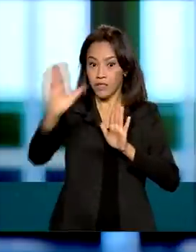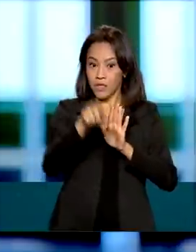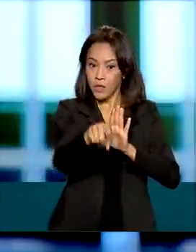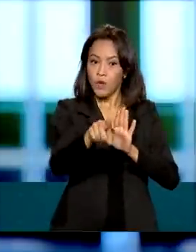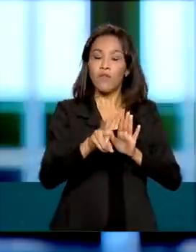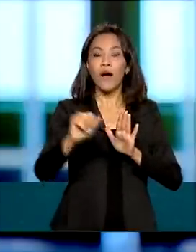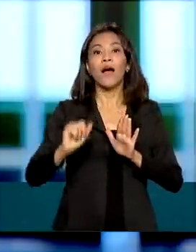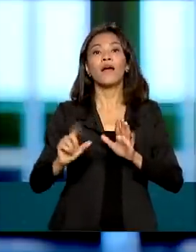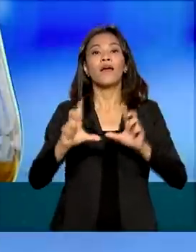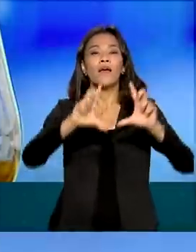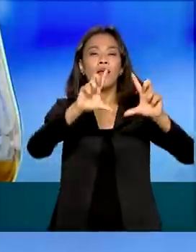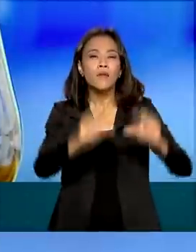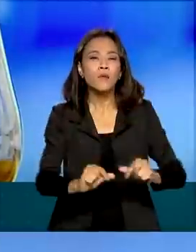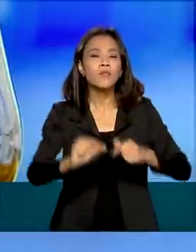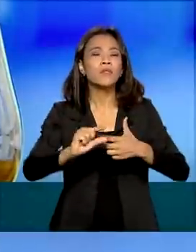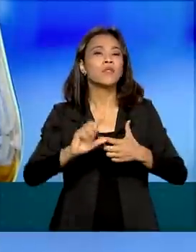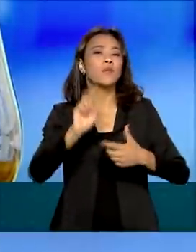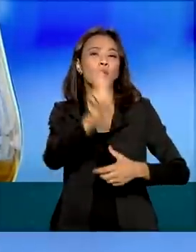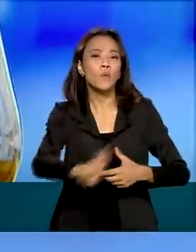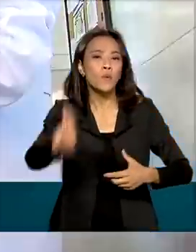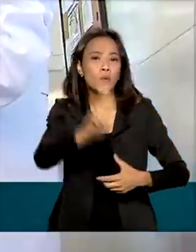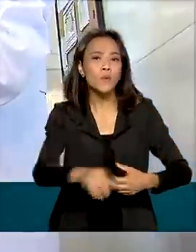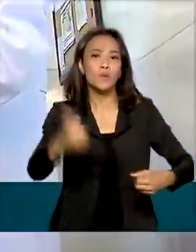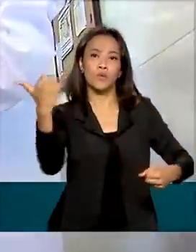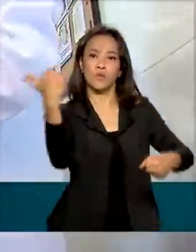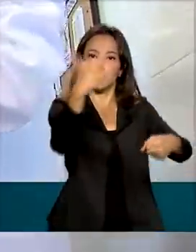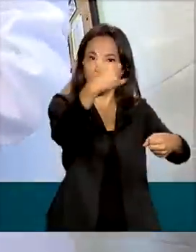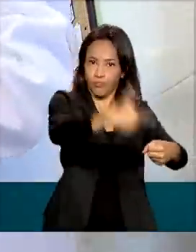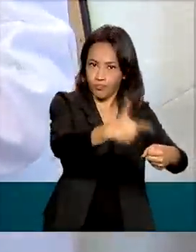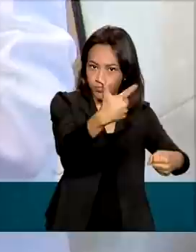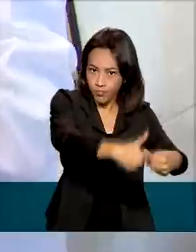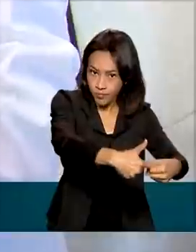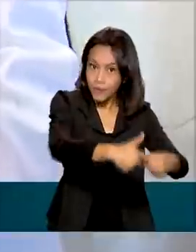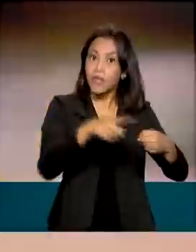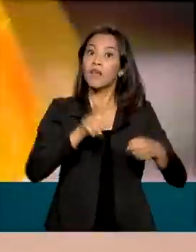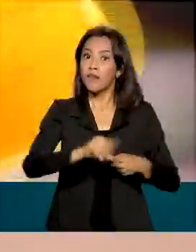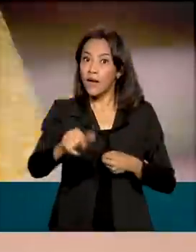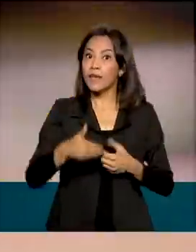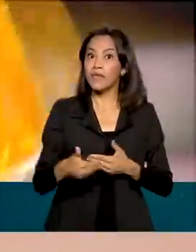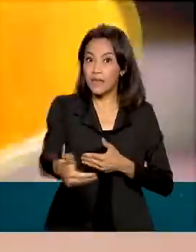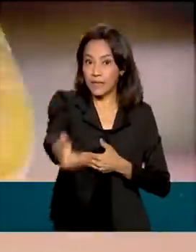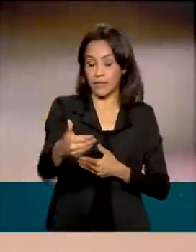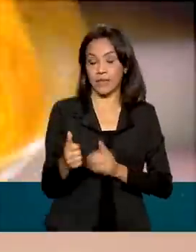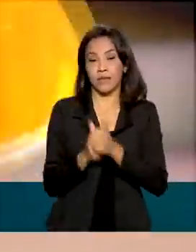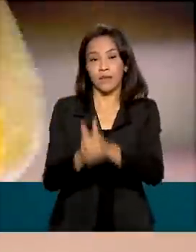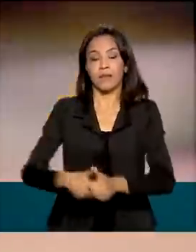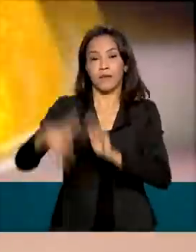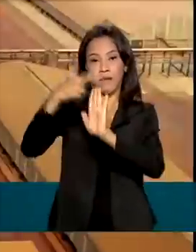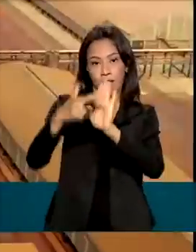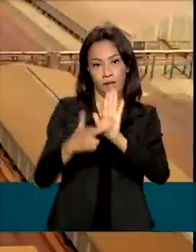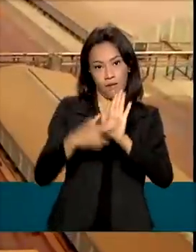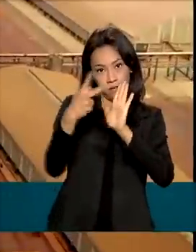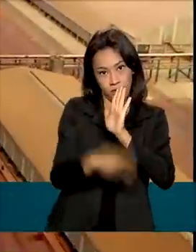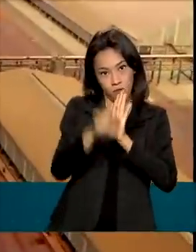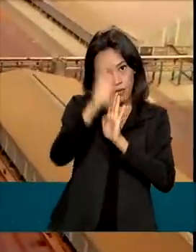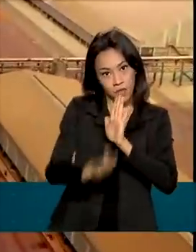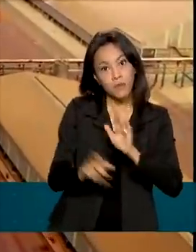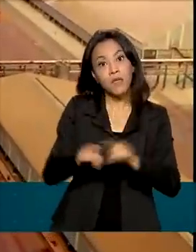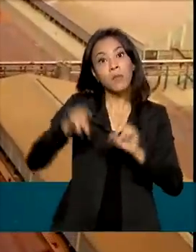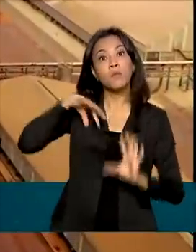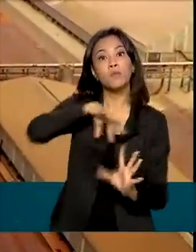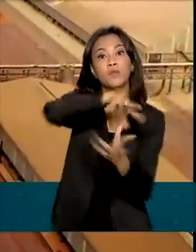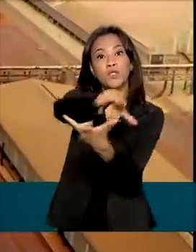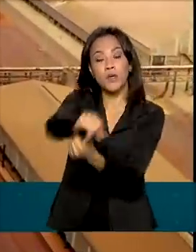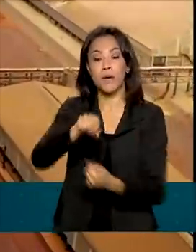utilização do biocombustível, que deve seguir normas nacionais e internacionais. O bioquerosene também deve ajudar o